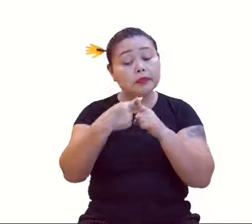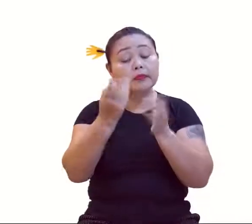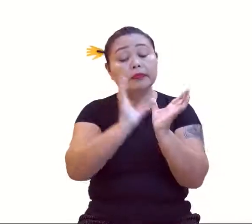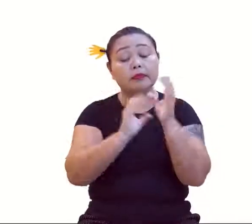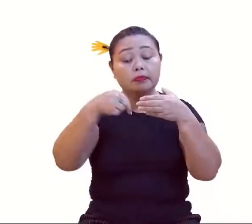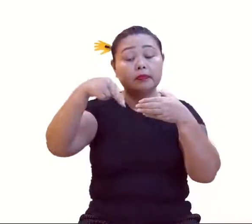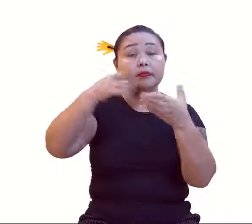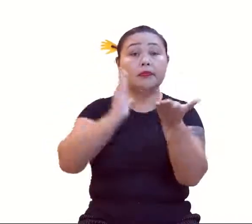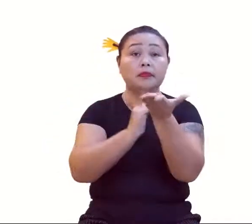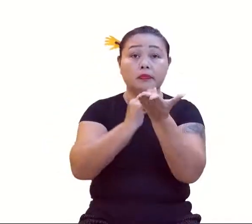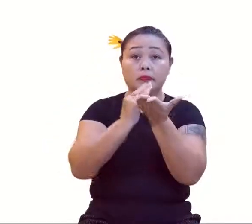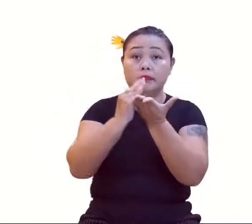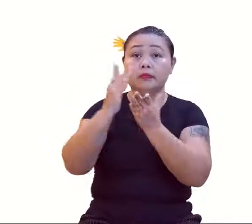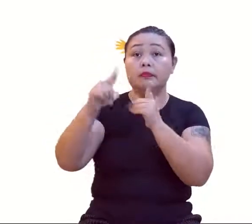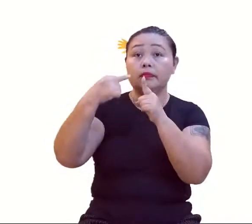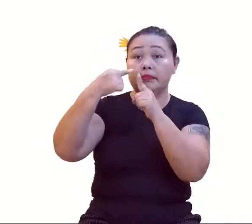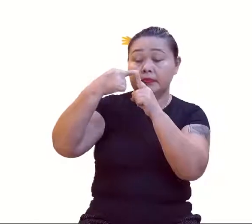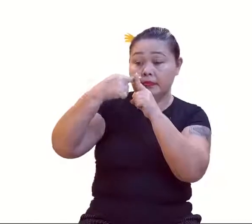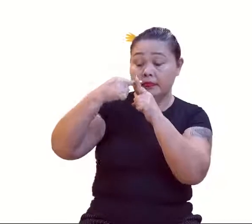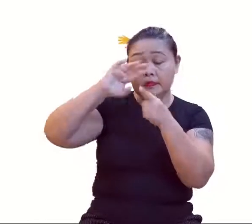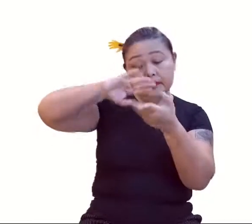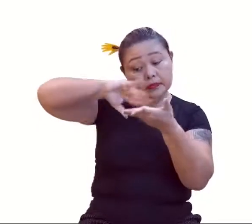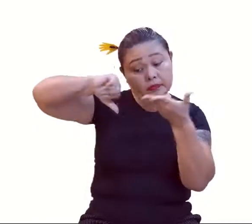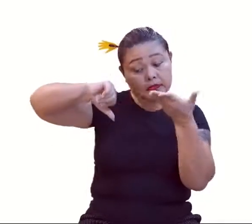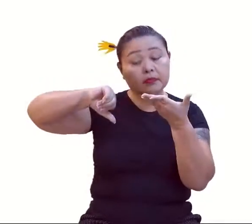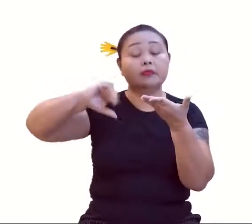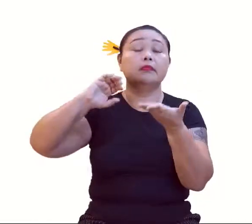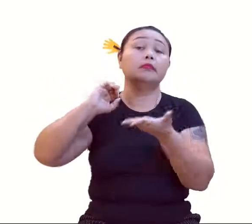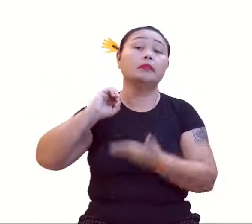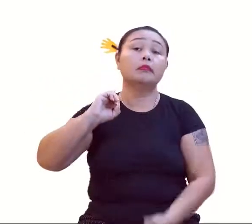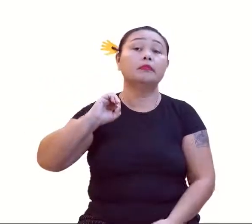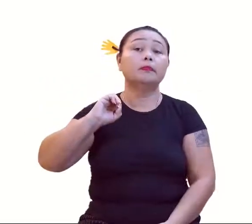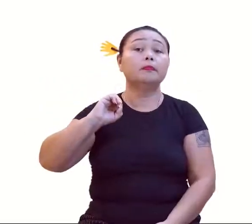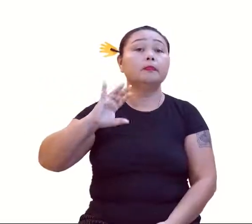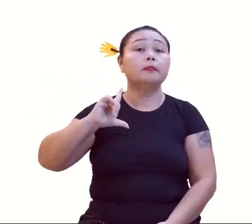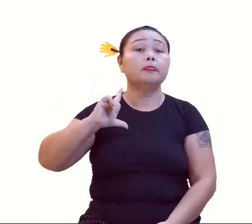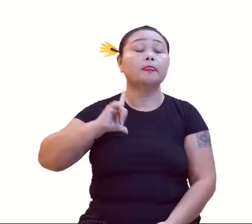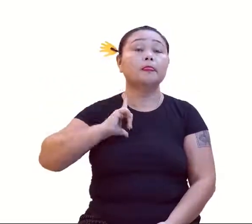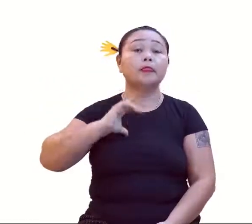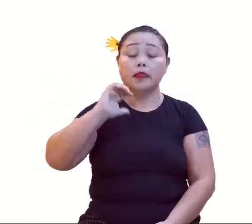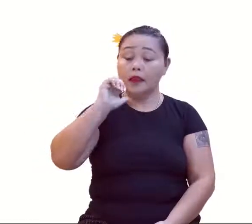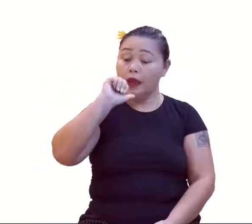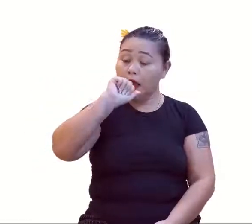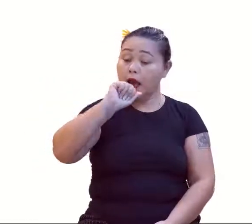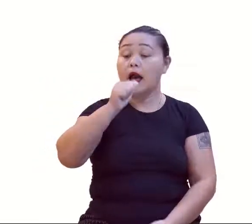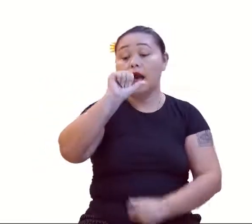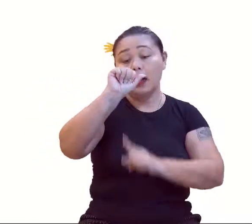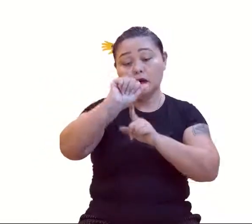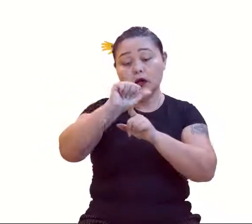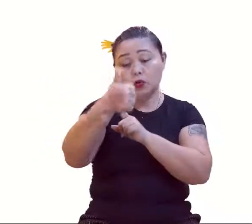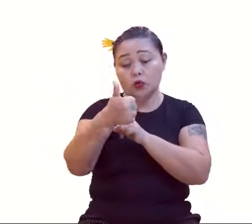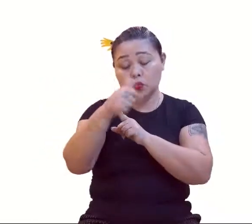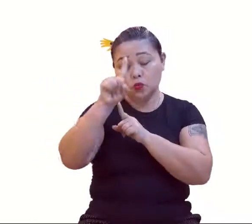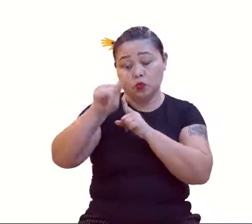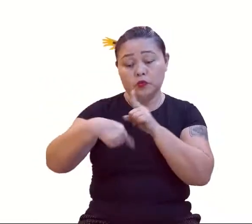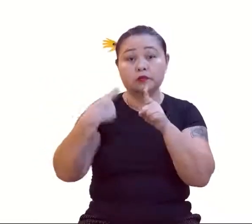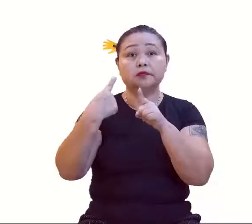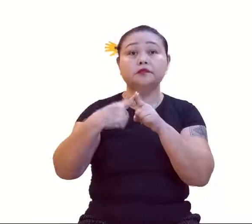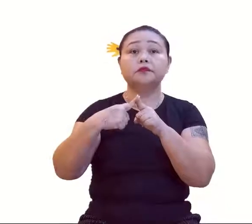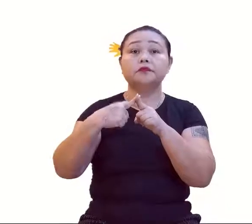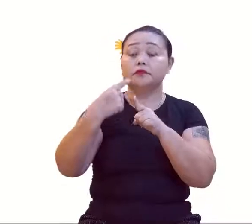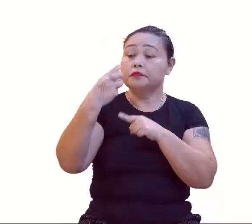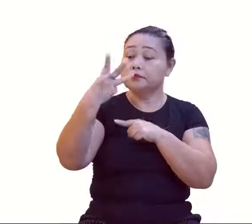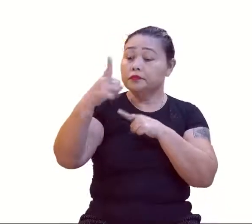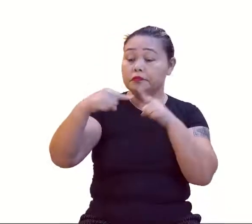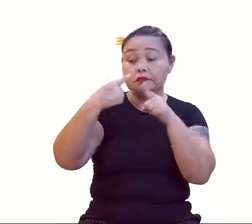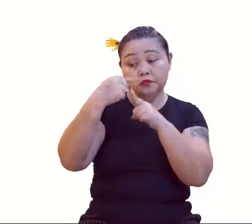asteris. Isso, tira o 0. Tira o 0, né? Então a gente vai fazer nosso a 1. O nosso a 1 é 3 vezes quem? 3 vezes